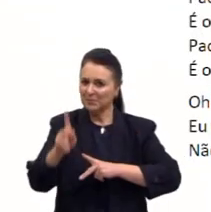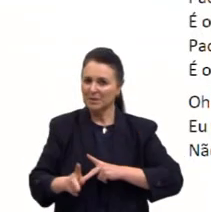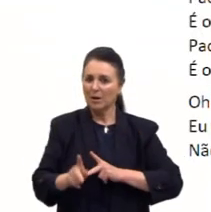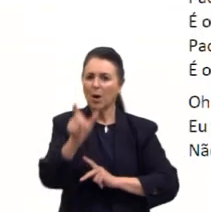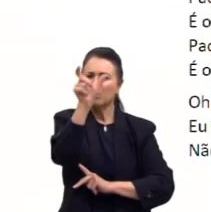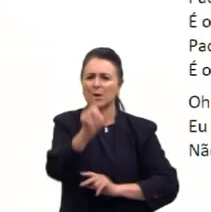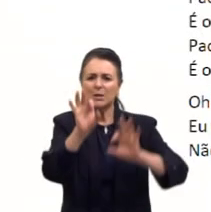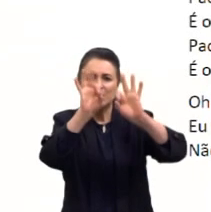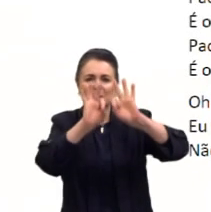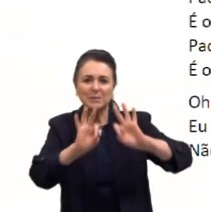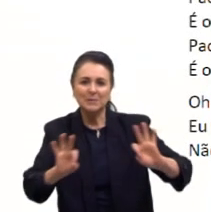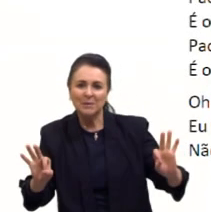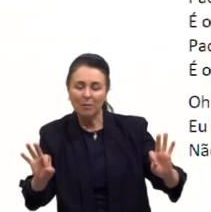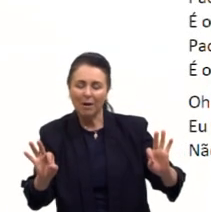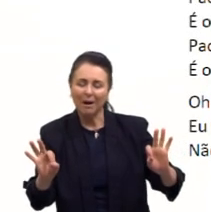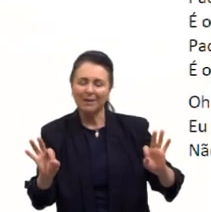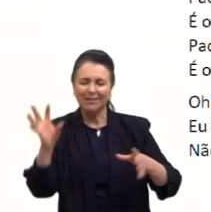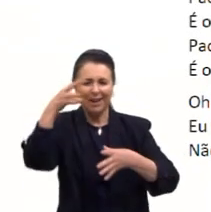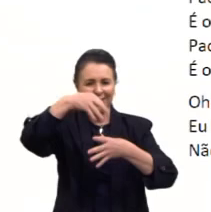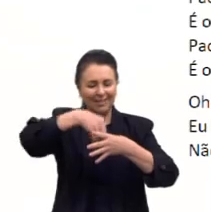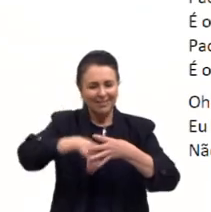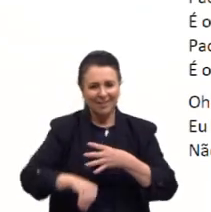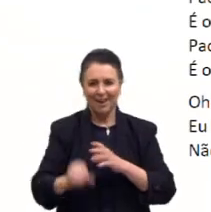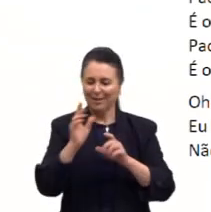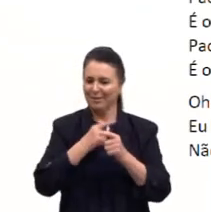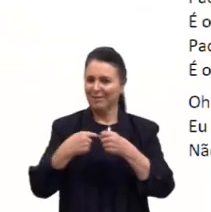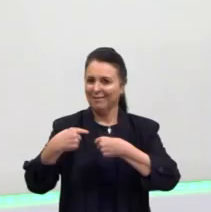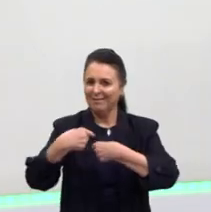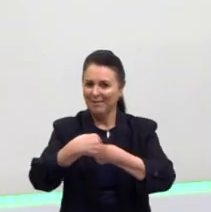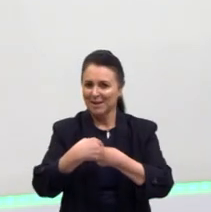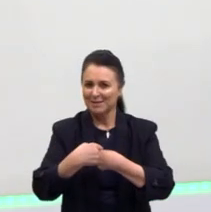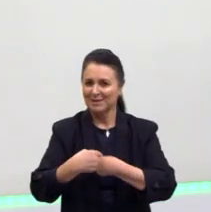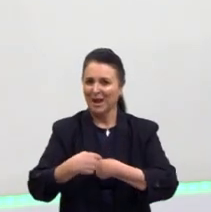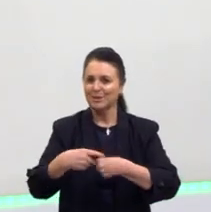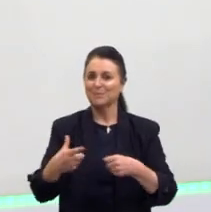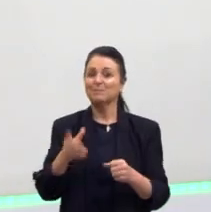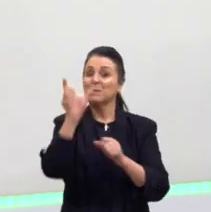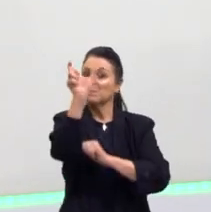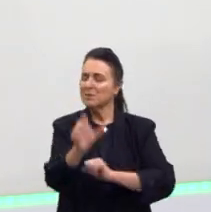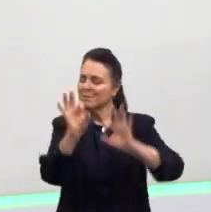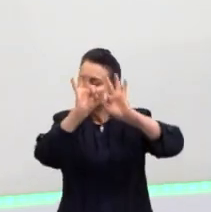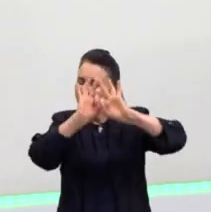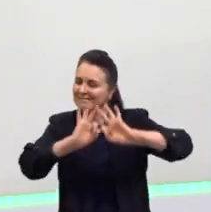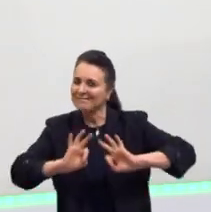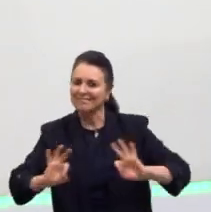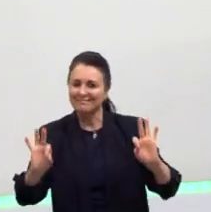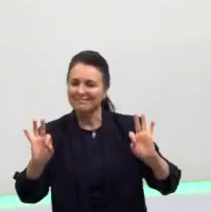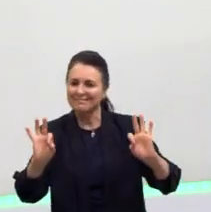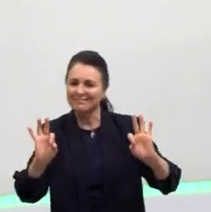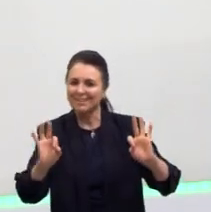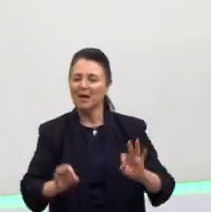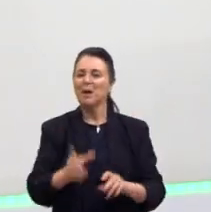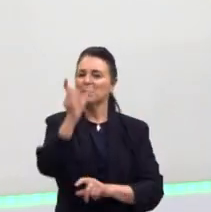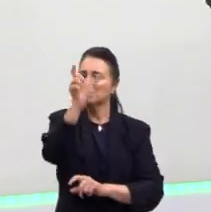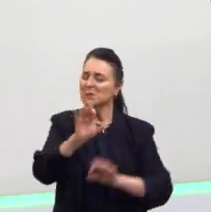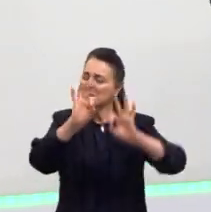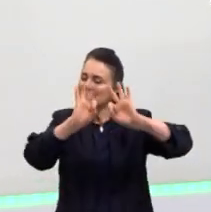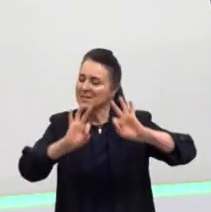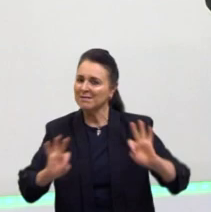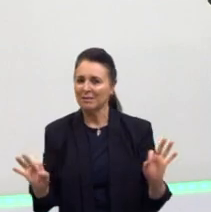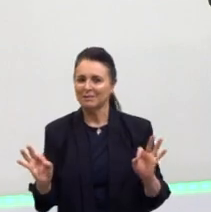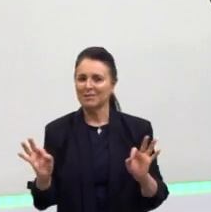pacato cidadão, o pacato da civilização, o pacato cidadão, o pacato da